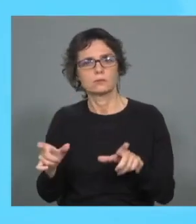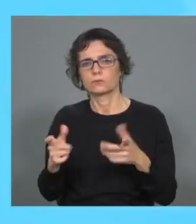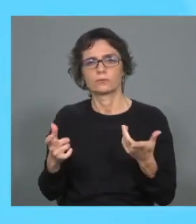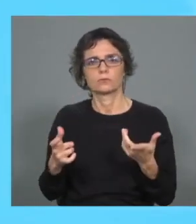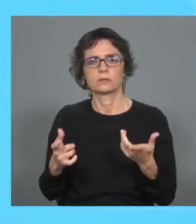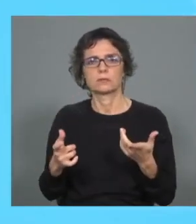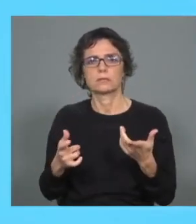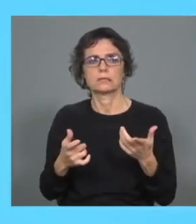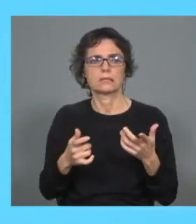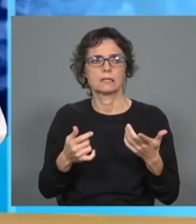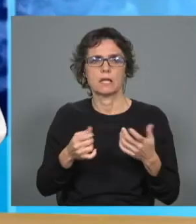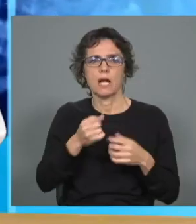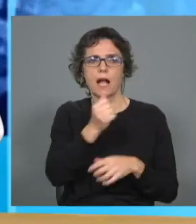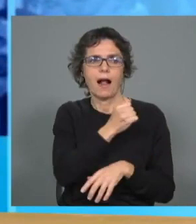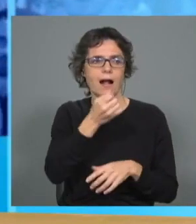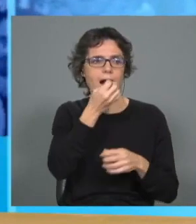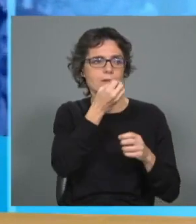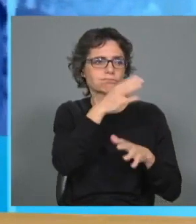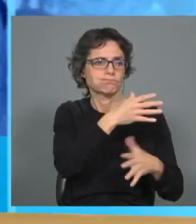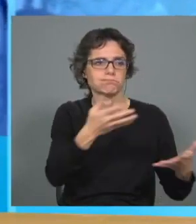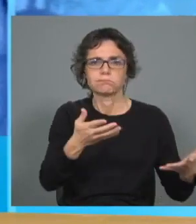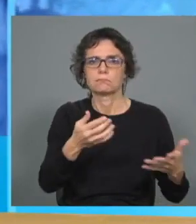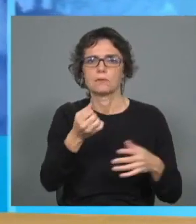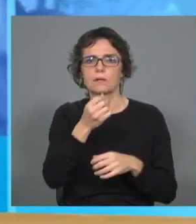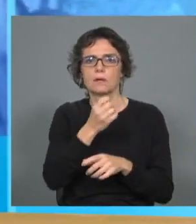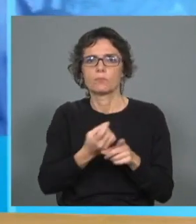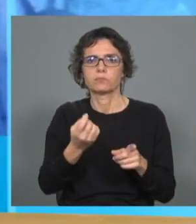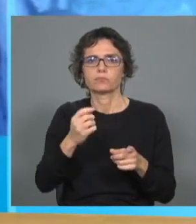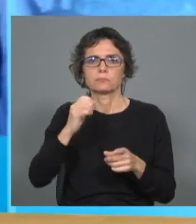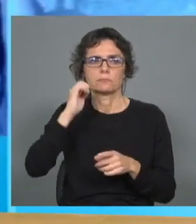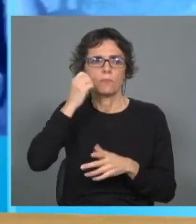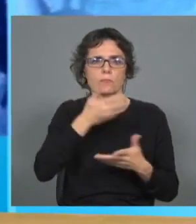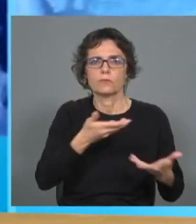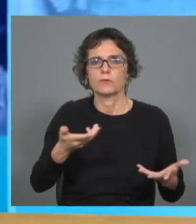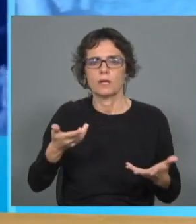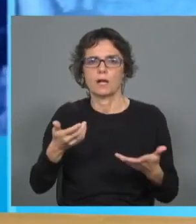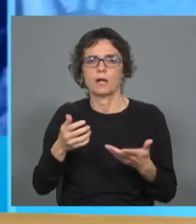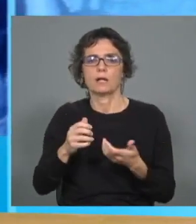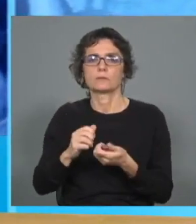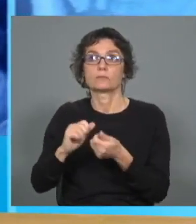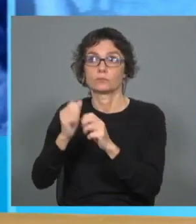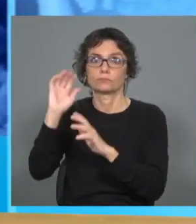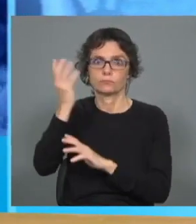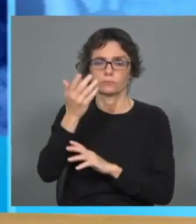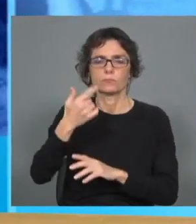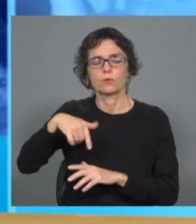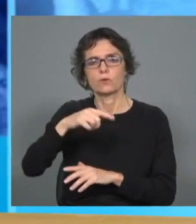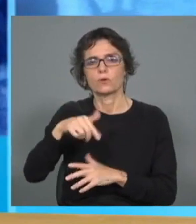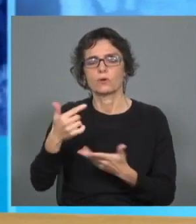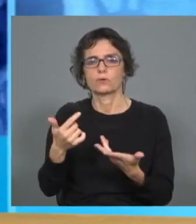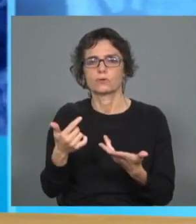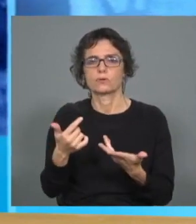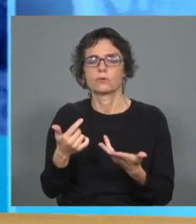locais, as suas casas, por via também das consequências das alterações climáticas. E por isso o eco que nós fazemos